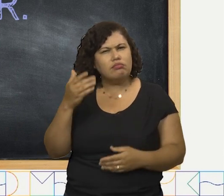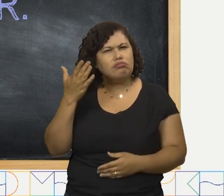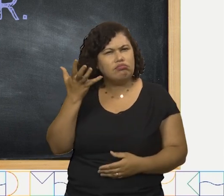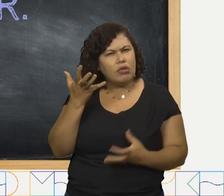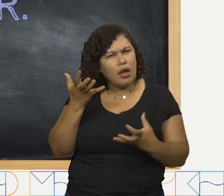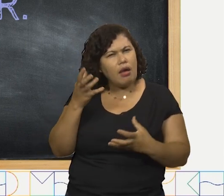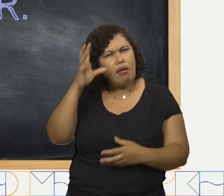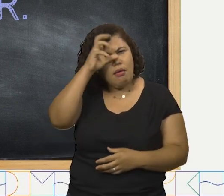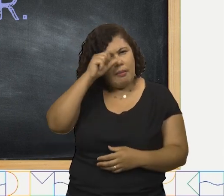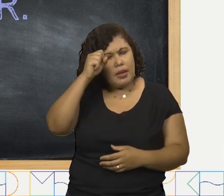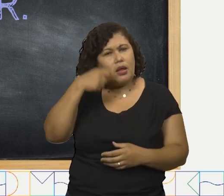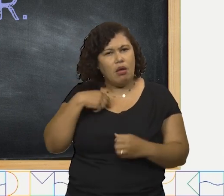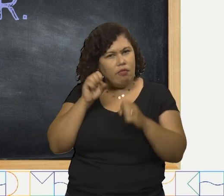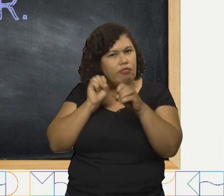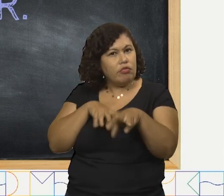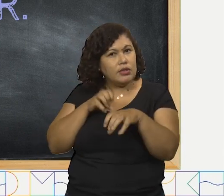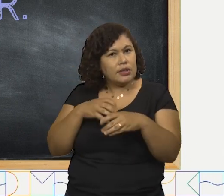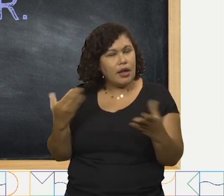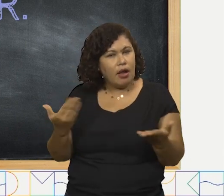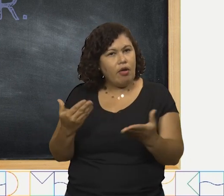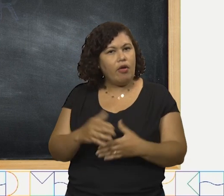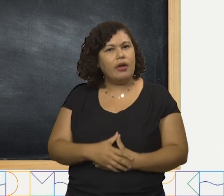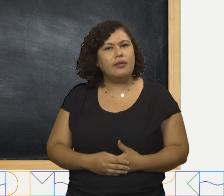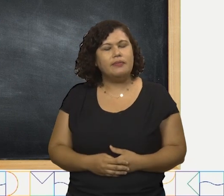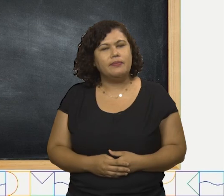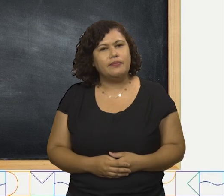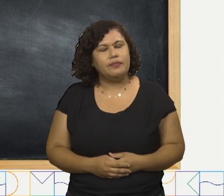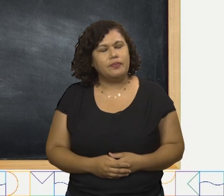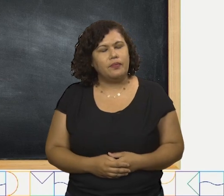Respire fundo e me acompanhe.